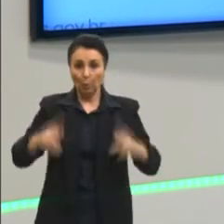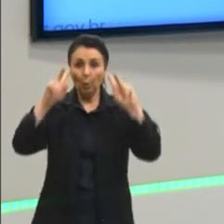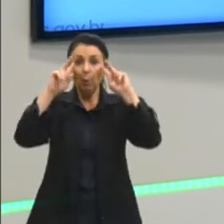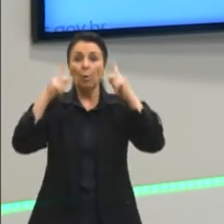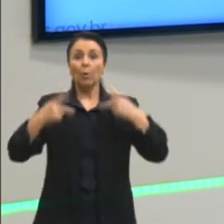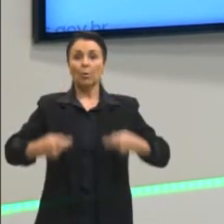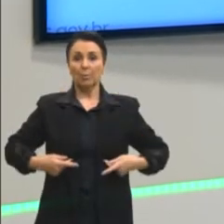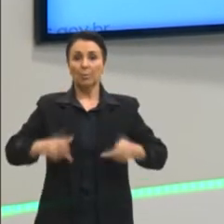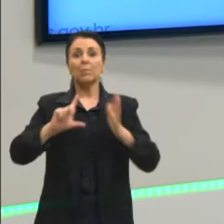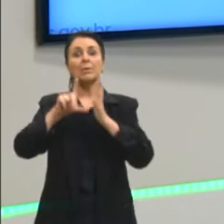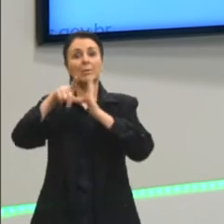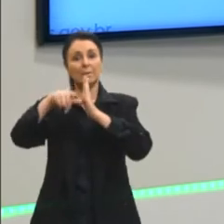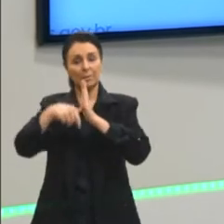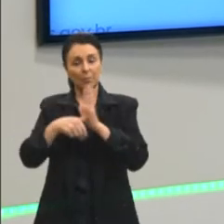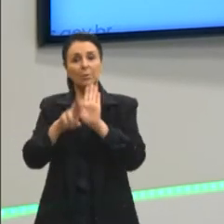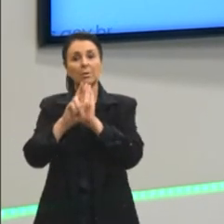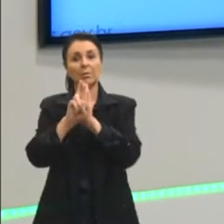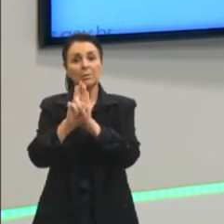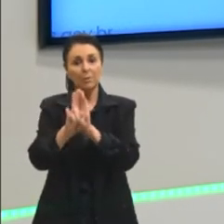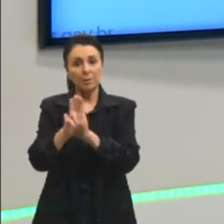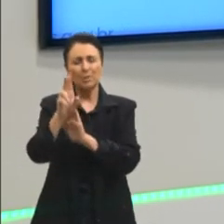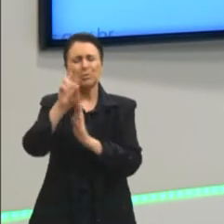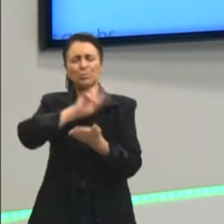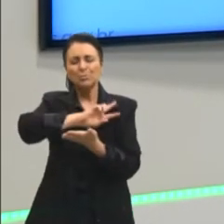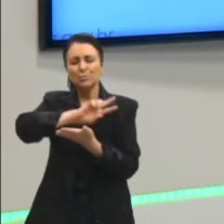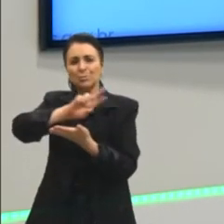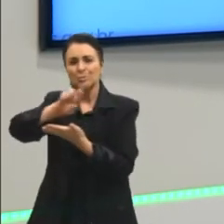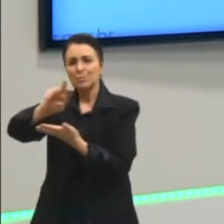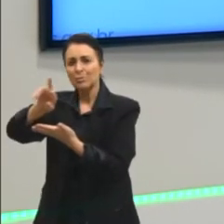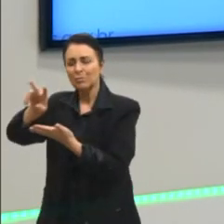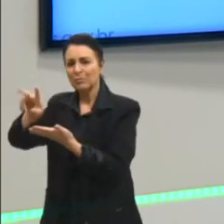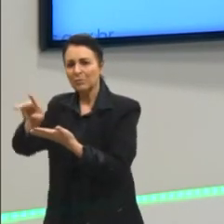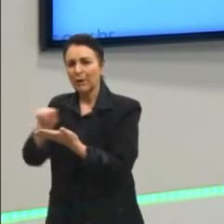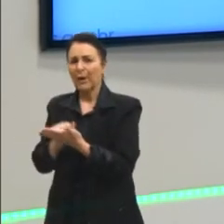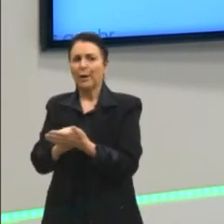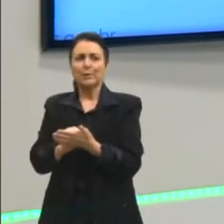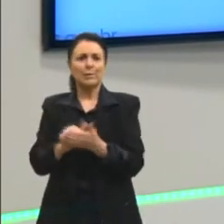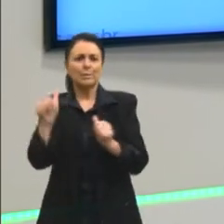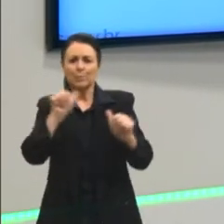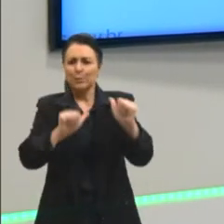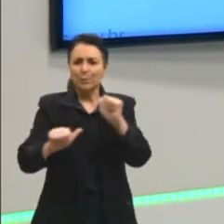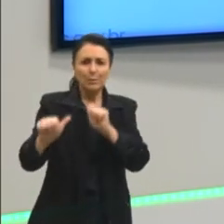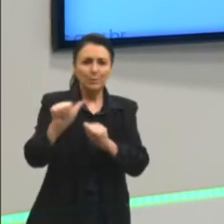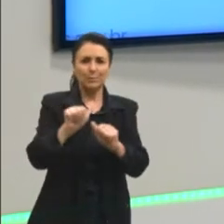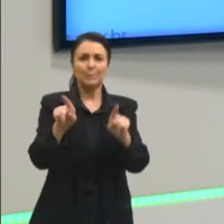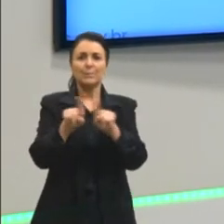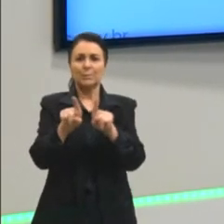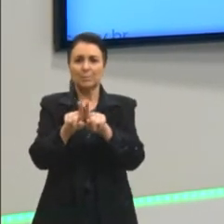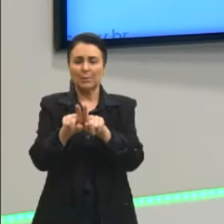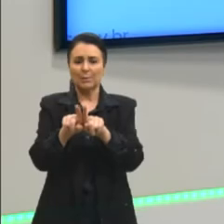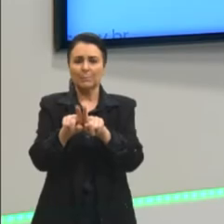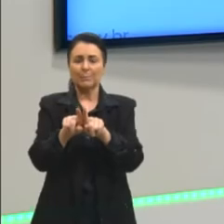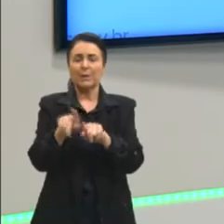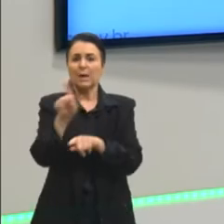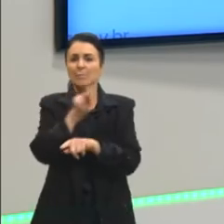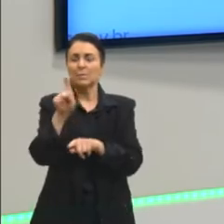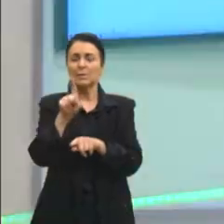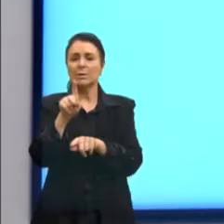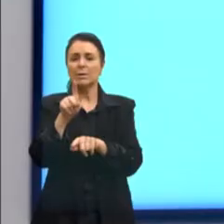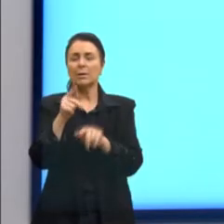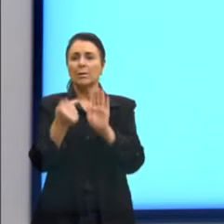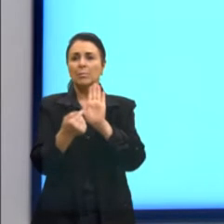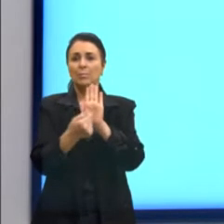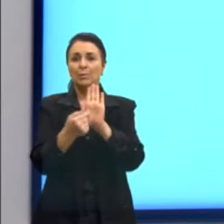posteriormente, elas vão representar outras diversas infinidades de possibilidades. Eu trouxe aqui para vocês o exemplo do